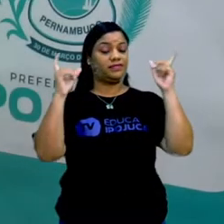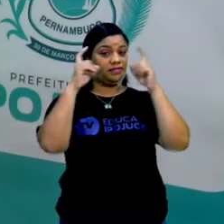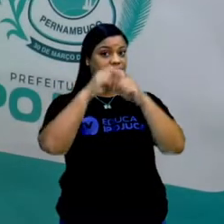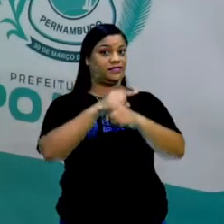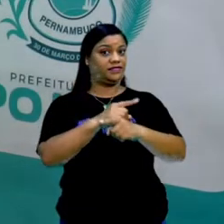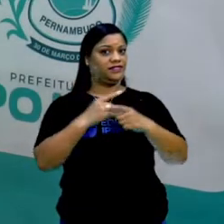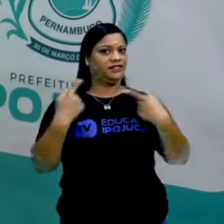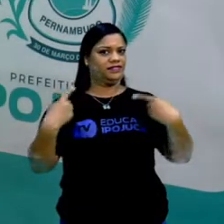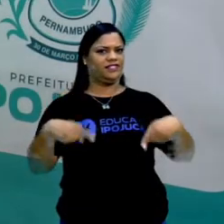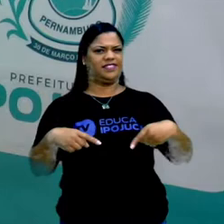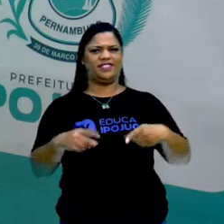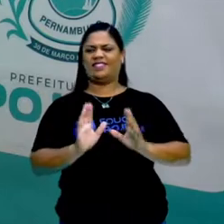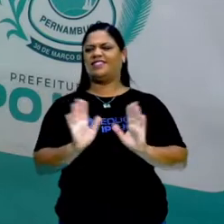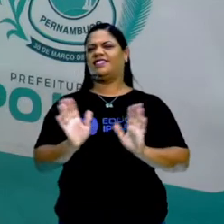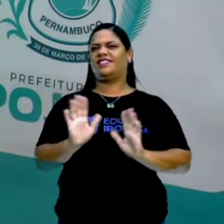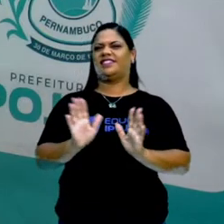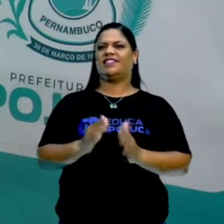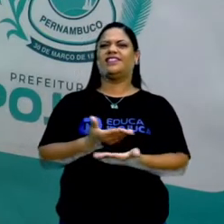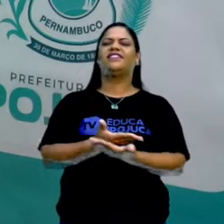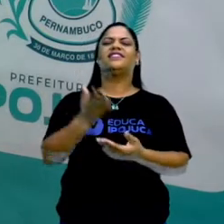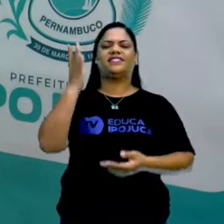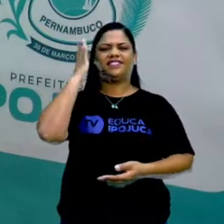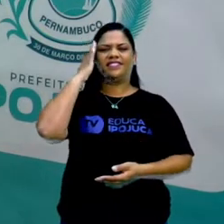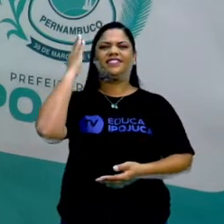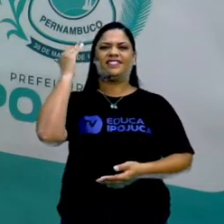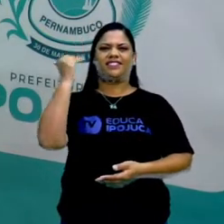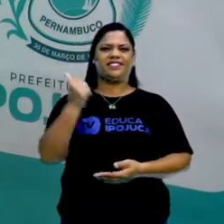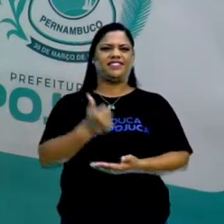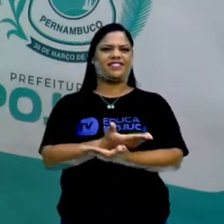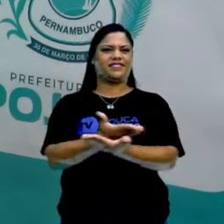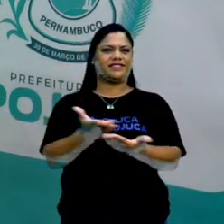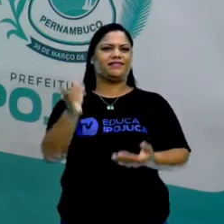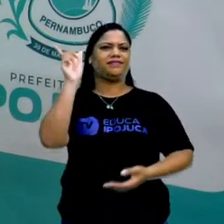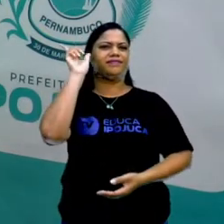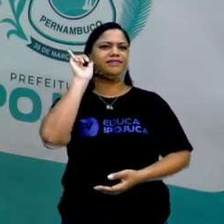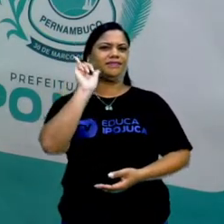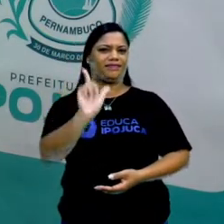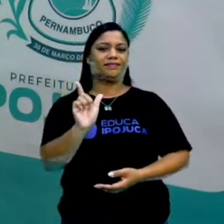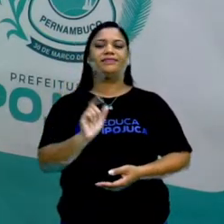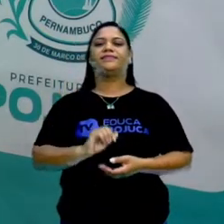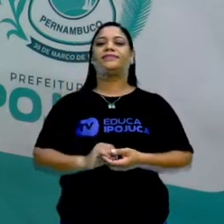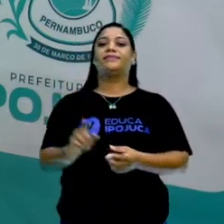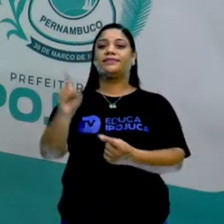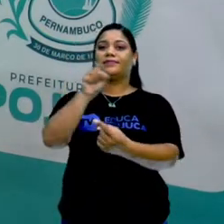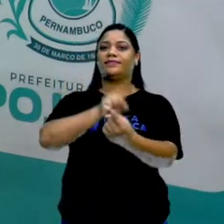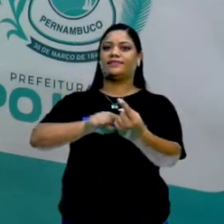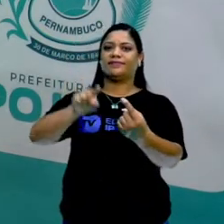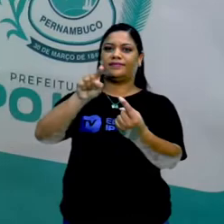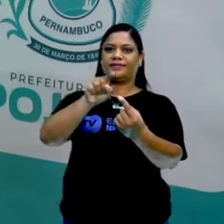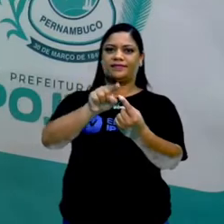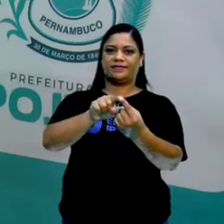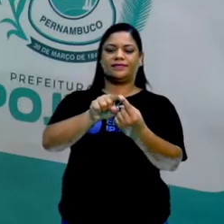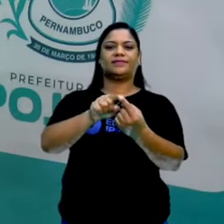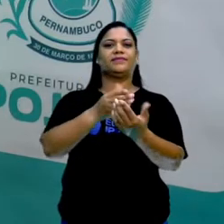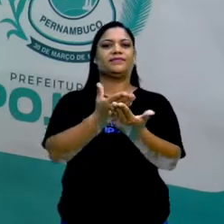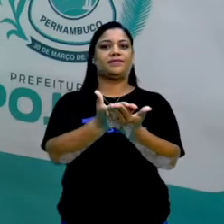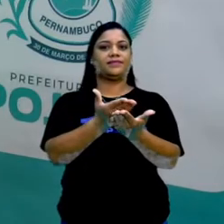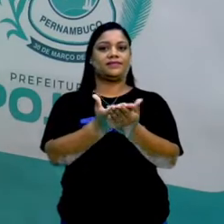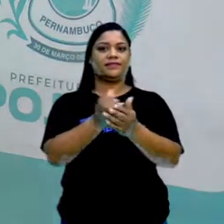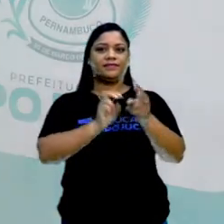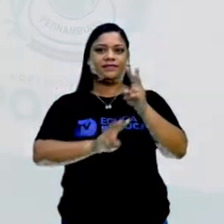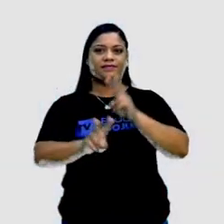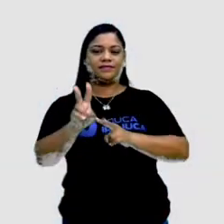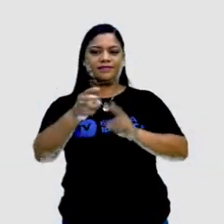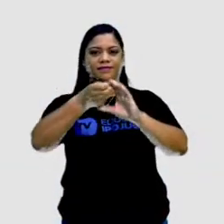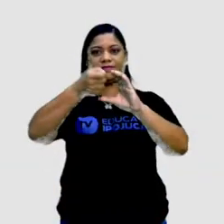esse desafio? Claro que não, tenho certeza que vocês conseguiram, tá bom? Então os objetivos da nossa aula de hoje é identificar as características